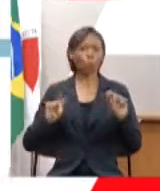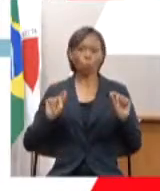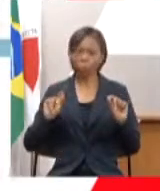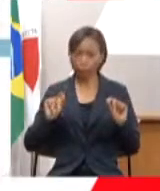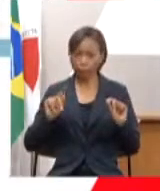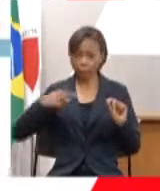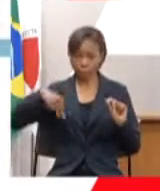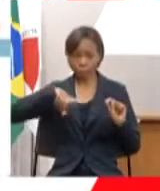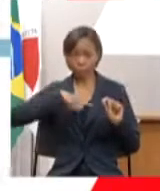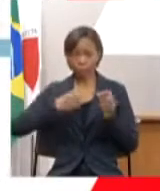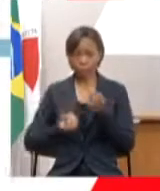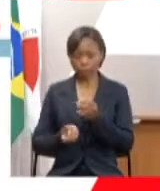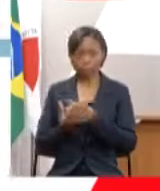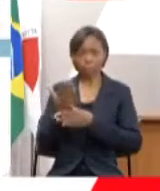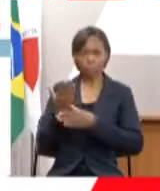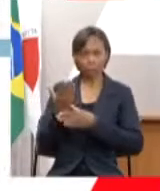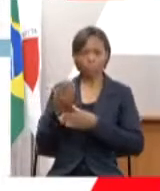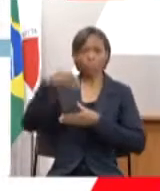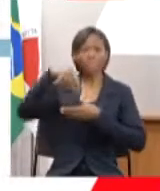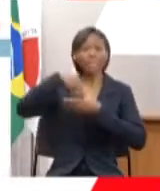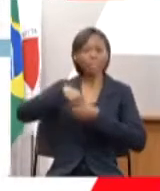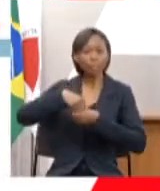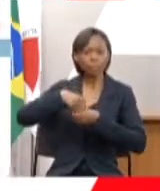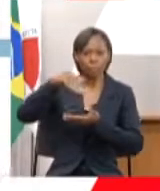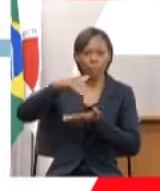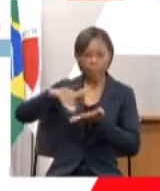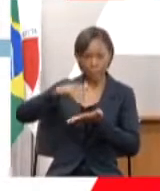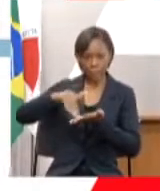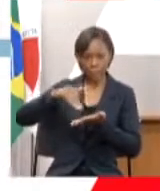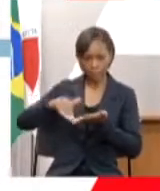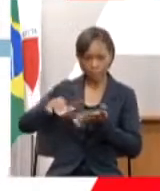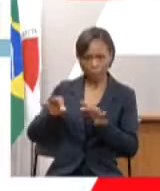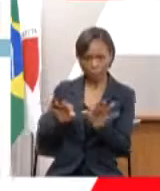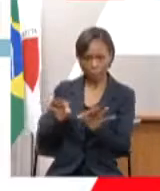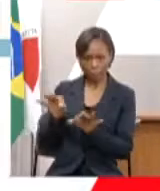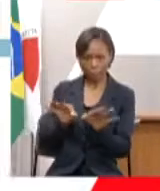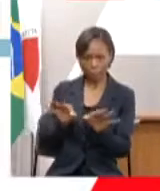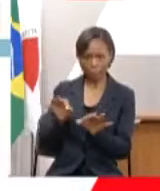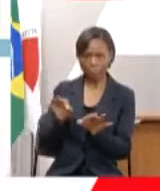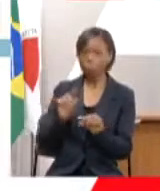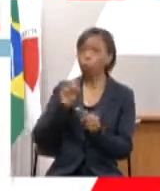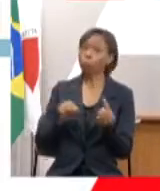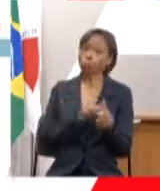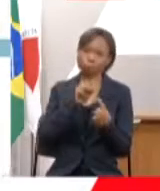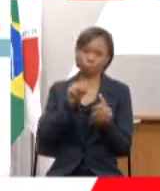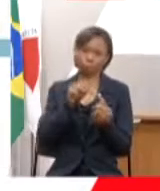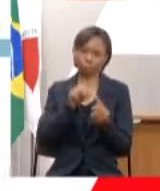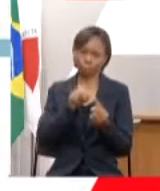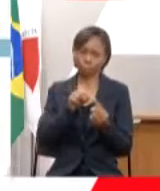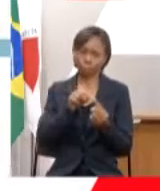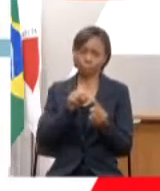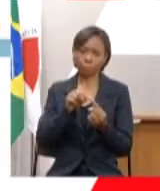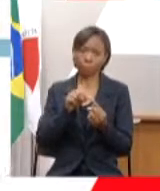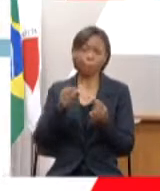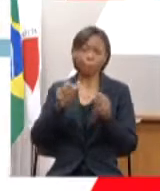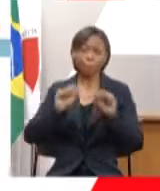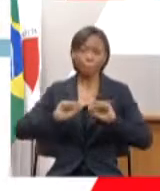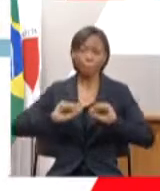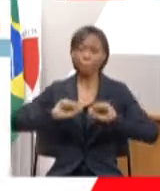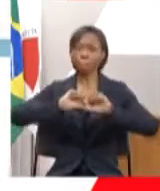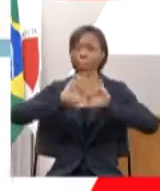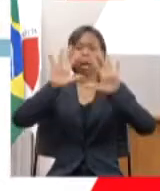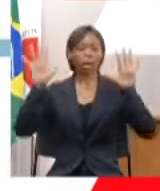na Secretaria do Planejamento, dentro de um objetivo de maior transparência